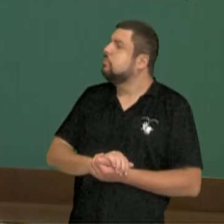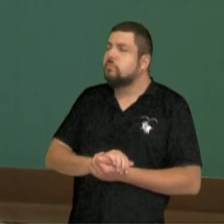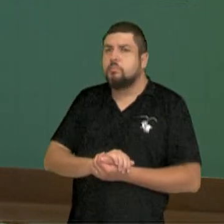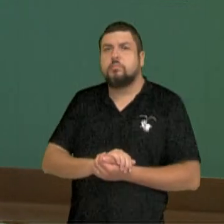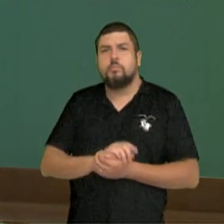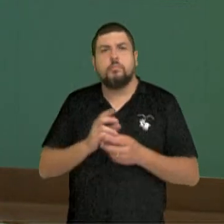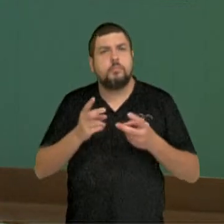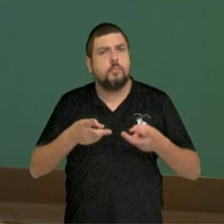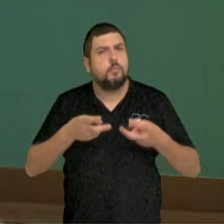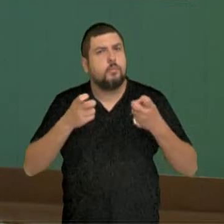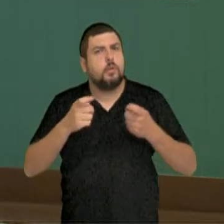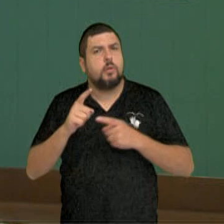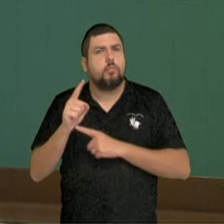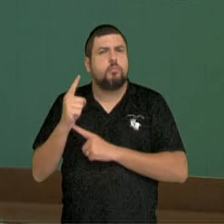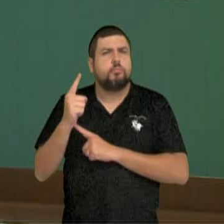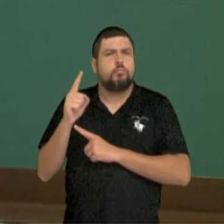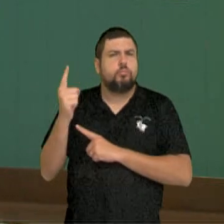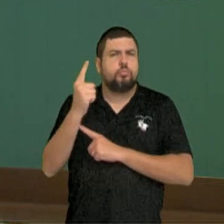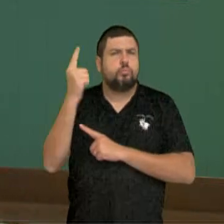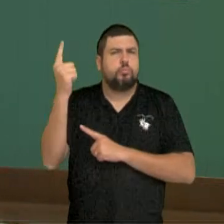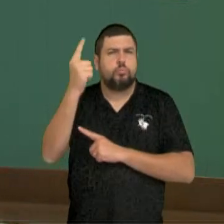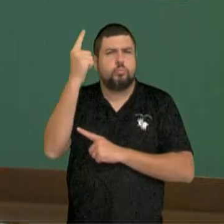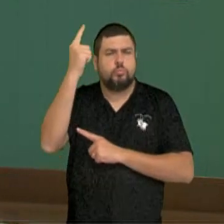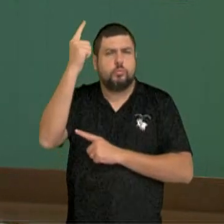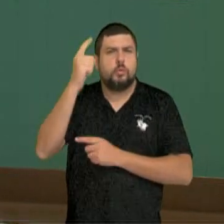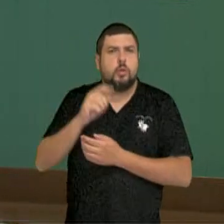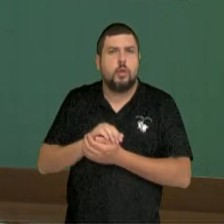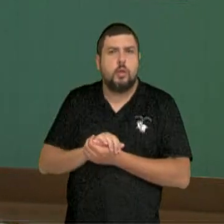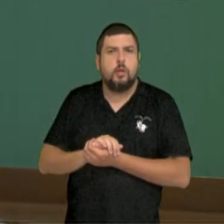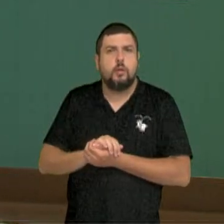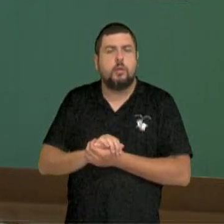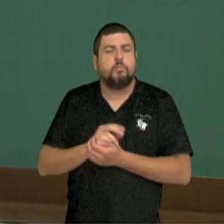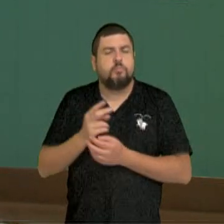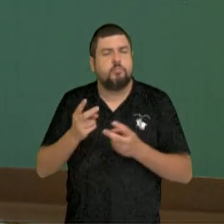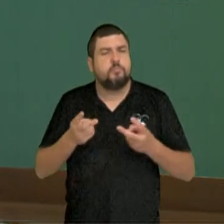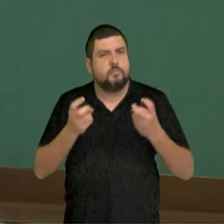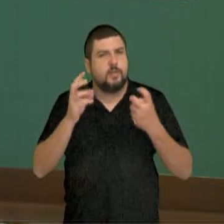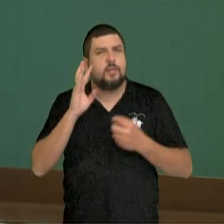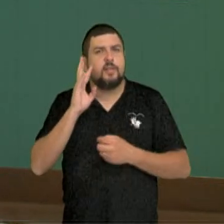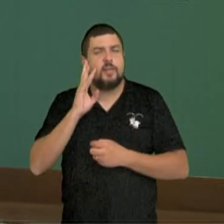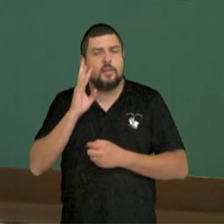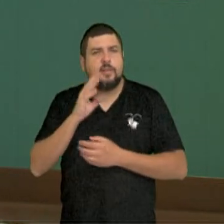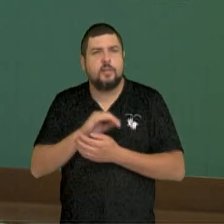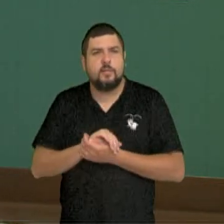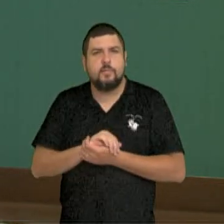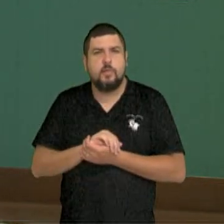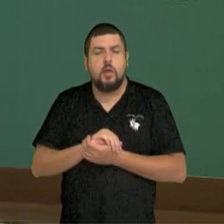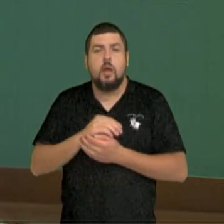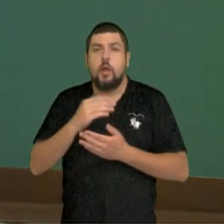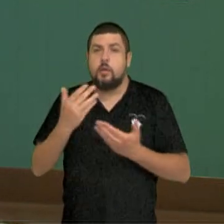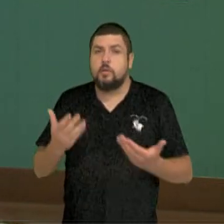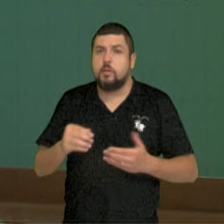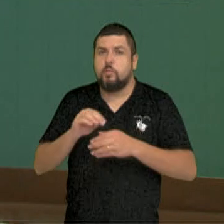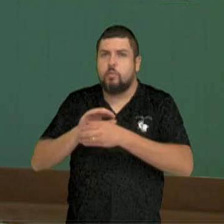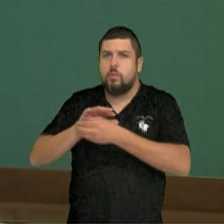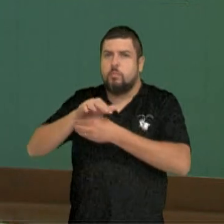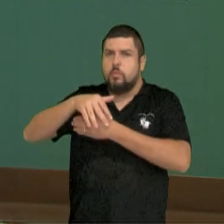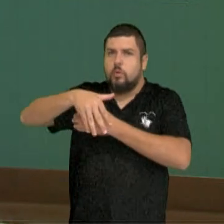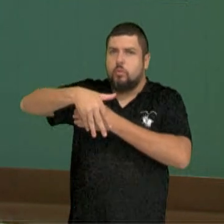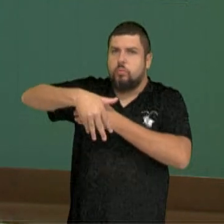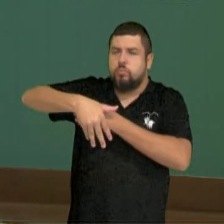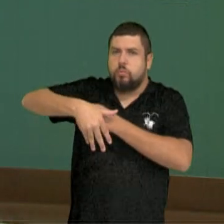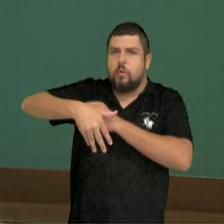vegetais, como já tem metro de altura. Interessante, né? Como esse vaso condutor faz uma